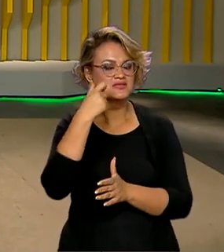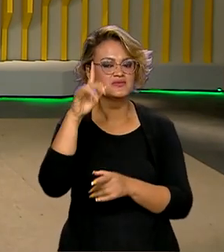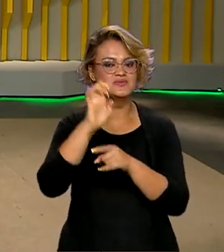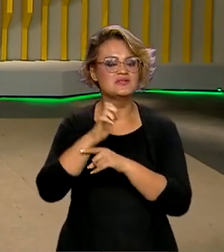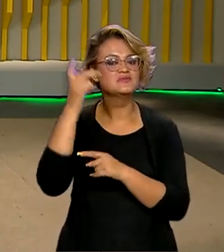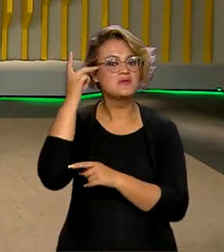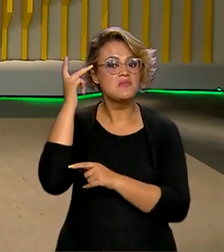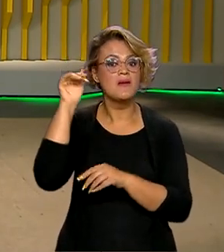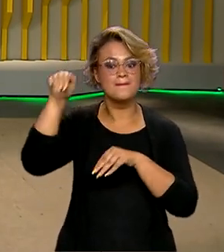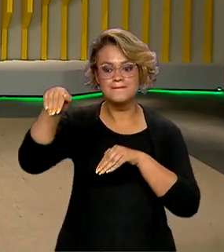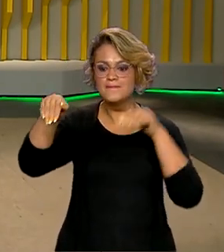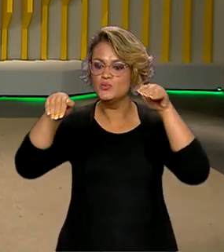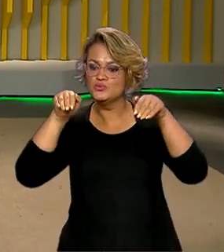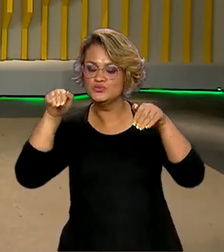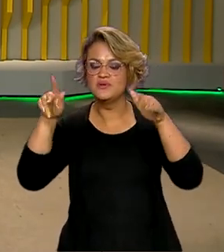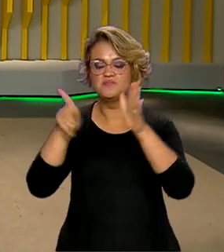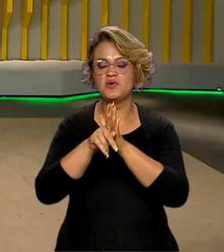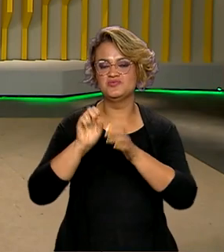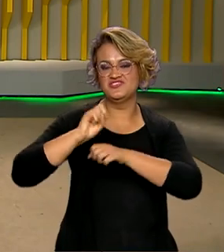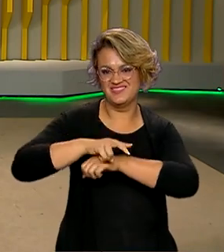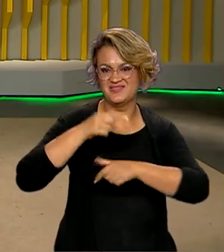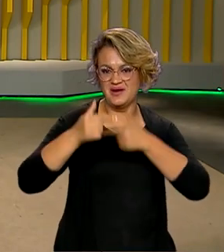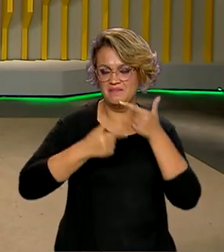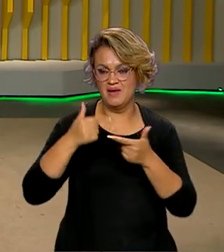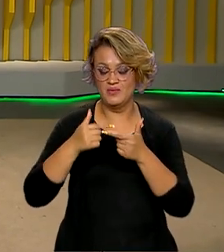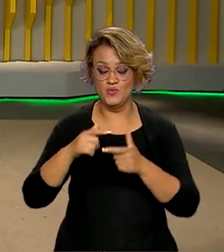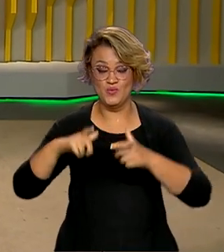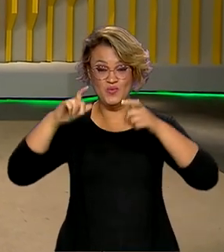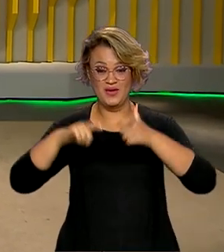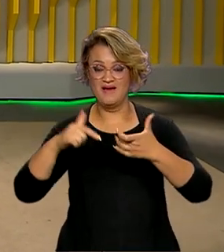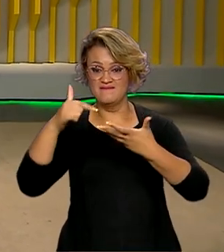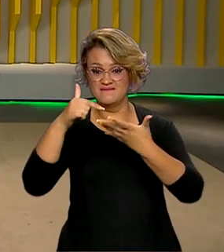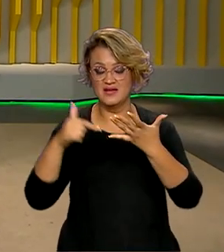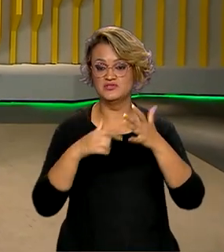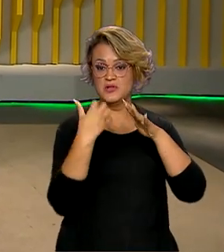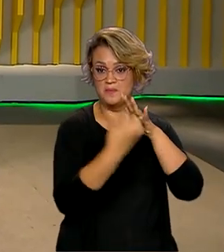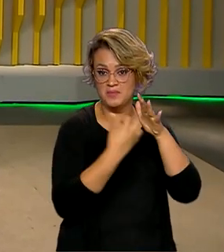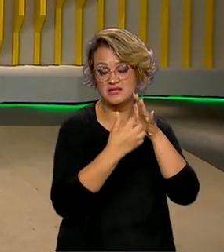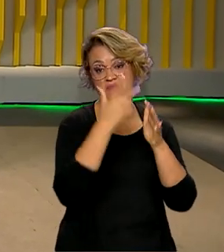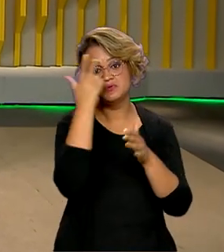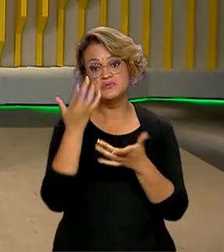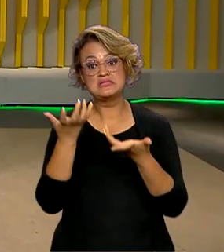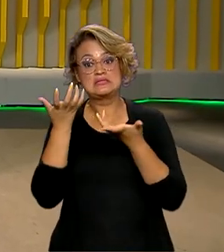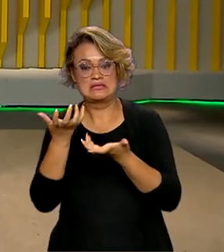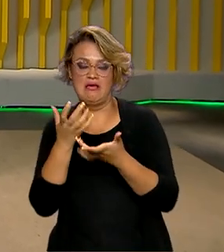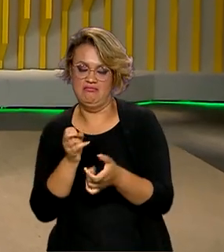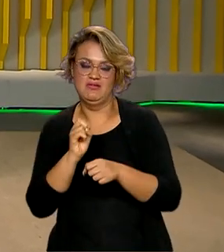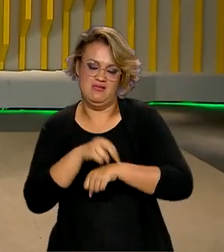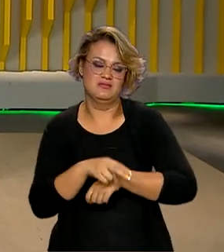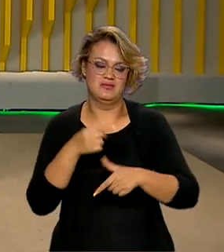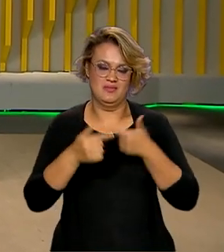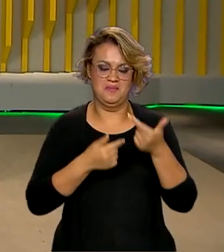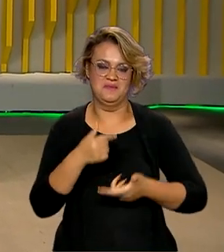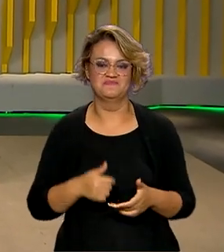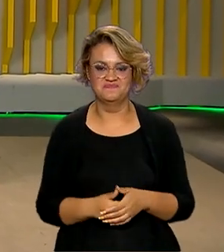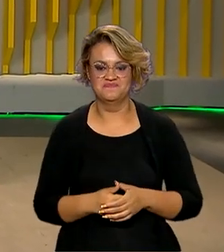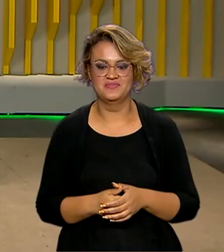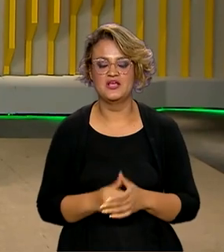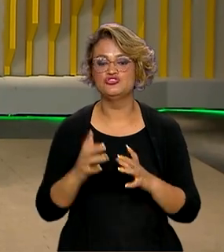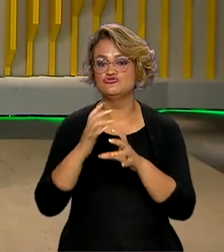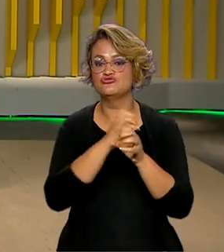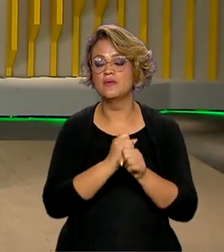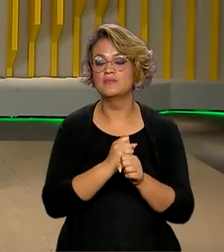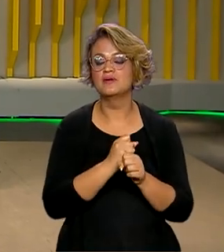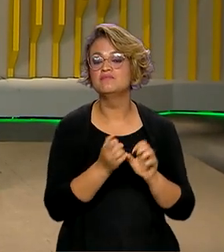São Paulo, o mutirão do emprego que reúne no mesmo local empresas e pessoas que estão em busca de uma vaga. Ao todo